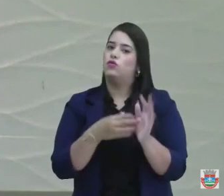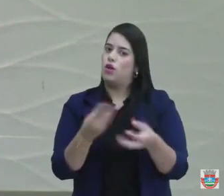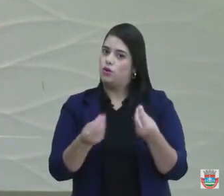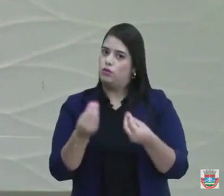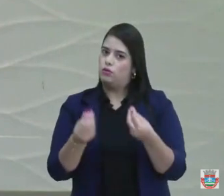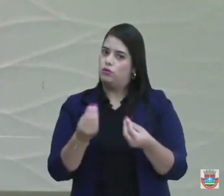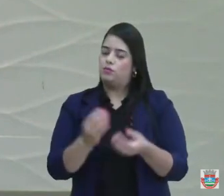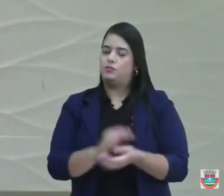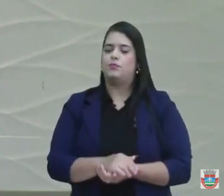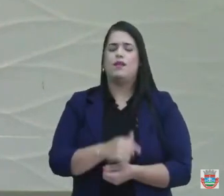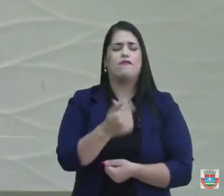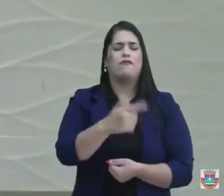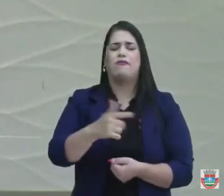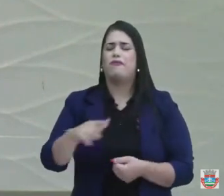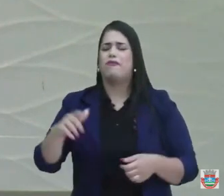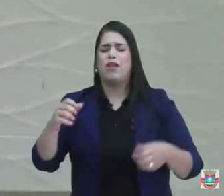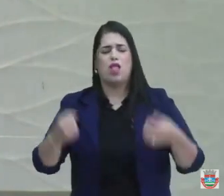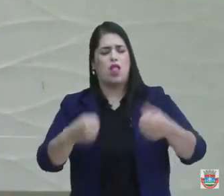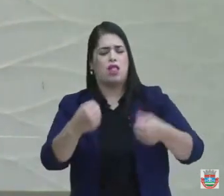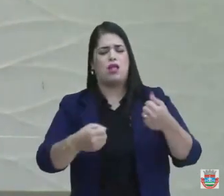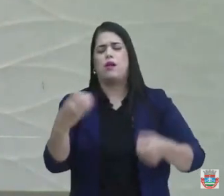Deixamos vários carros novos,